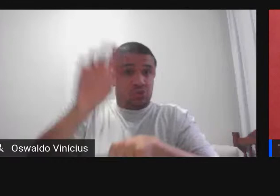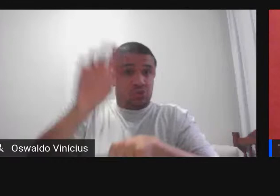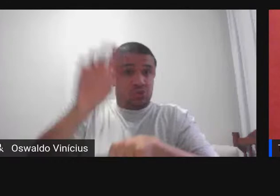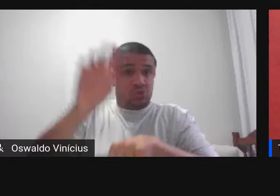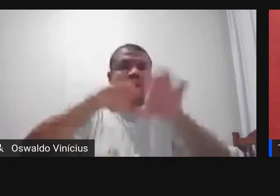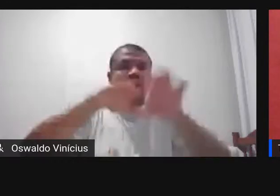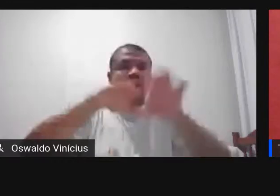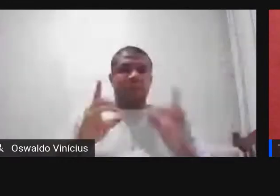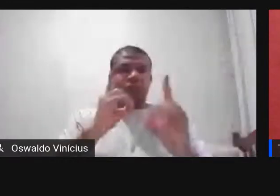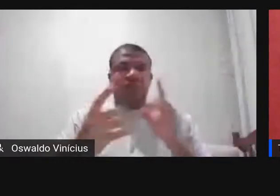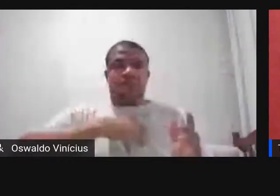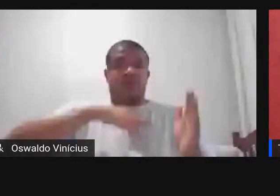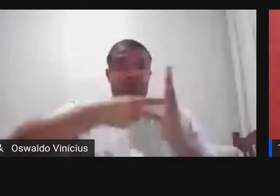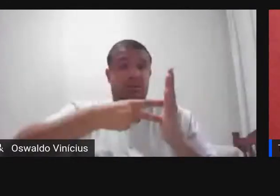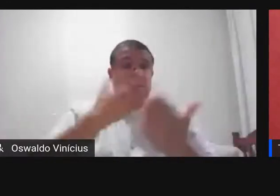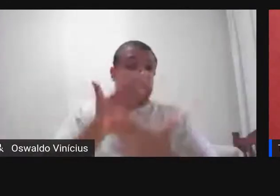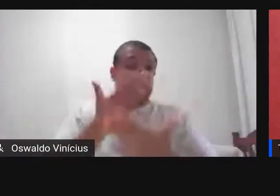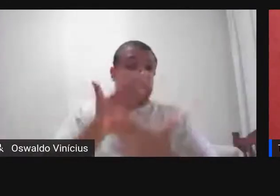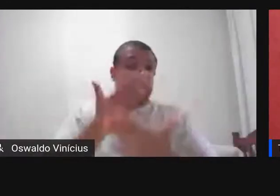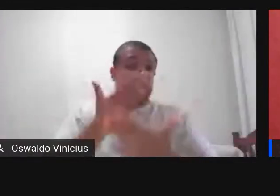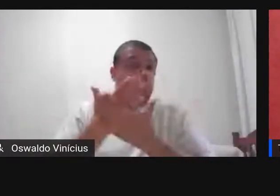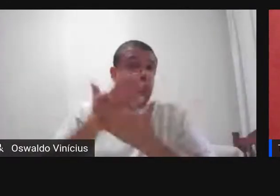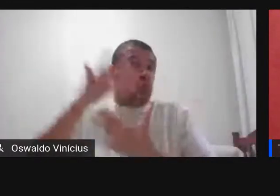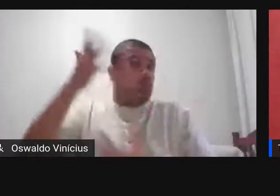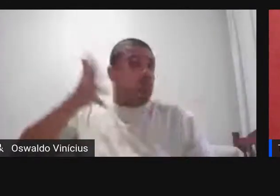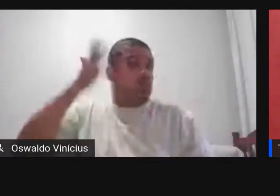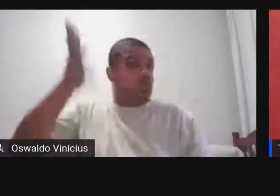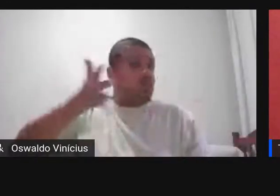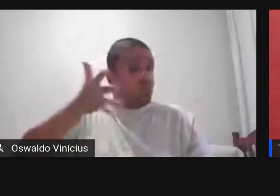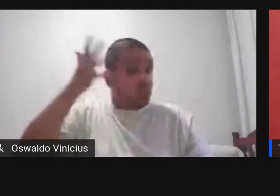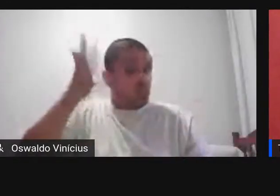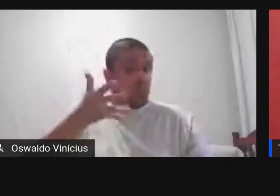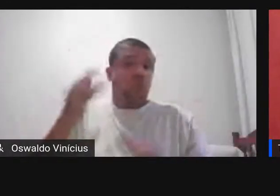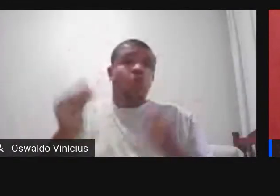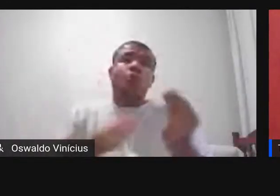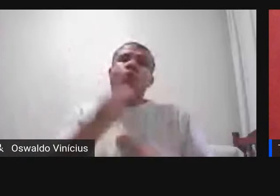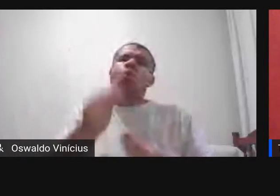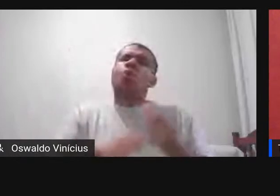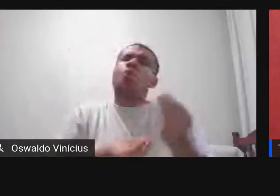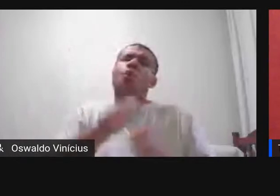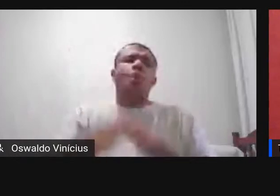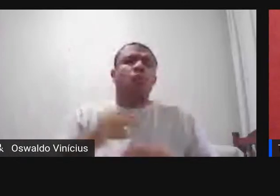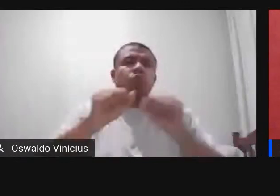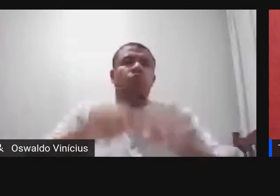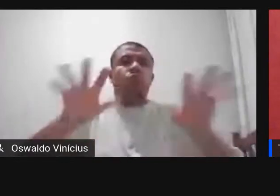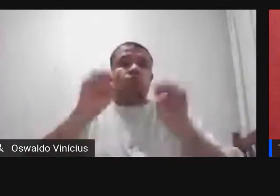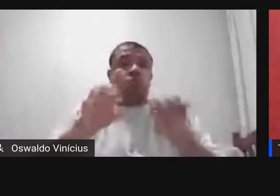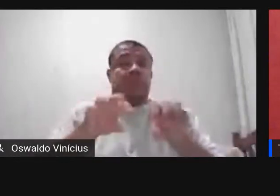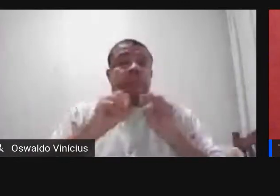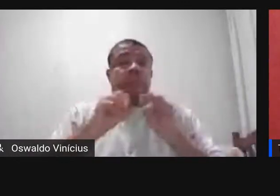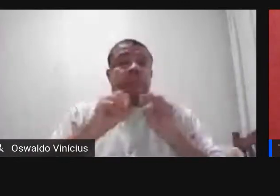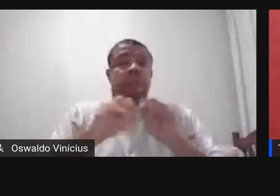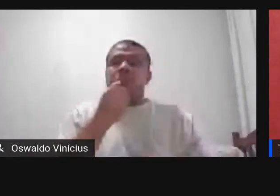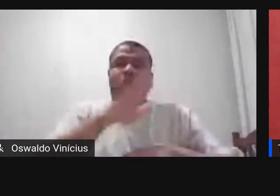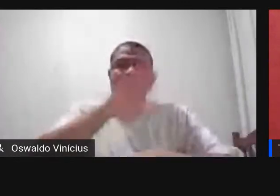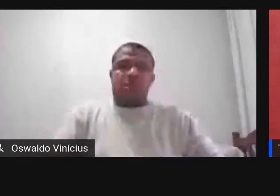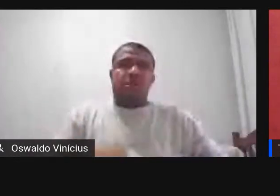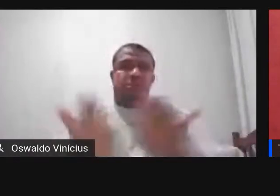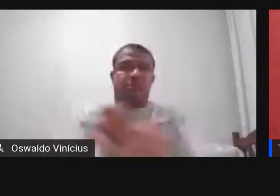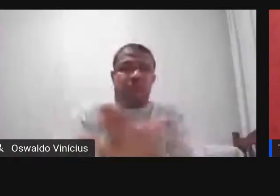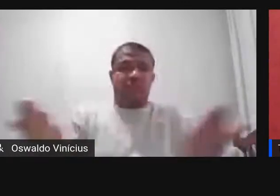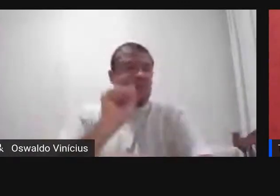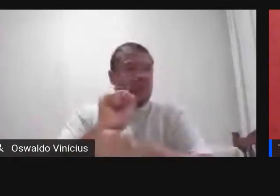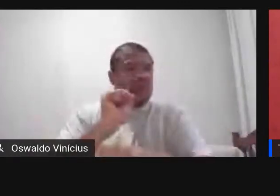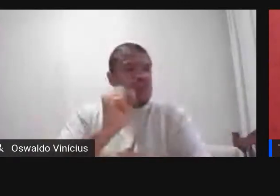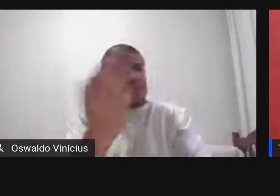estudos discursivos possíveis repercussões no ensino uma boa tarde a todos aguardo vocês mais à noite